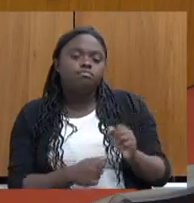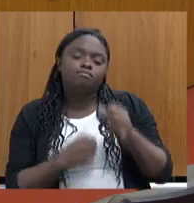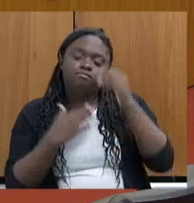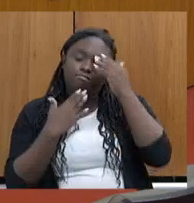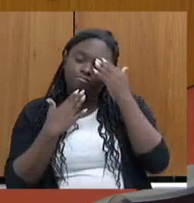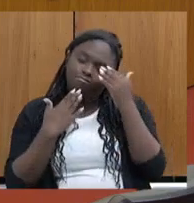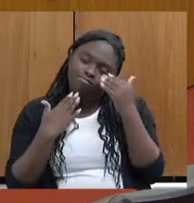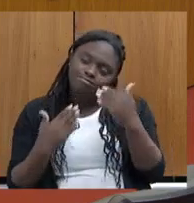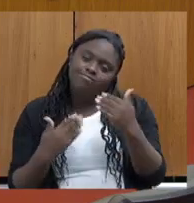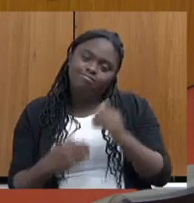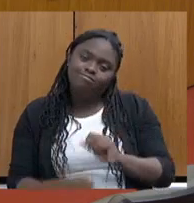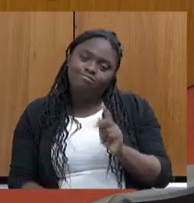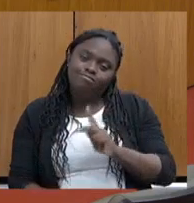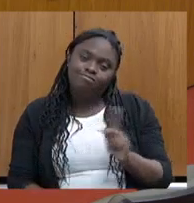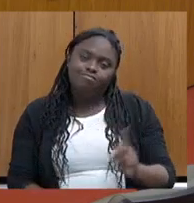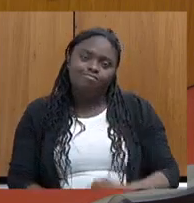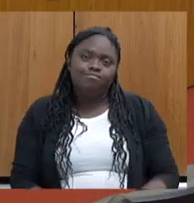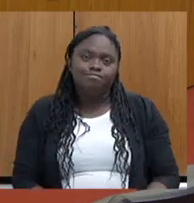secretário. Obrigado, senhora presidente.